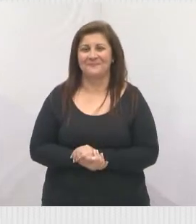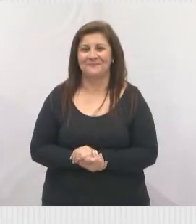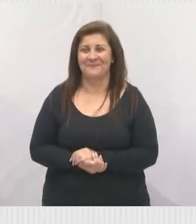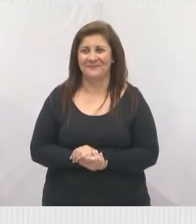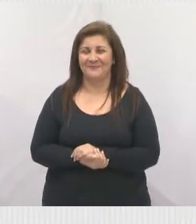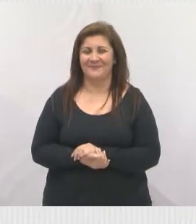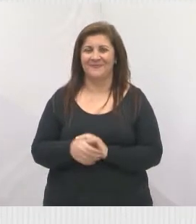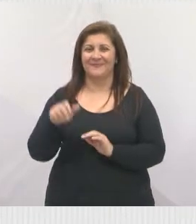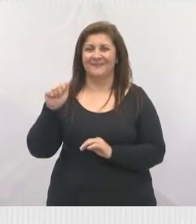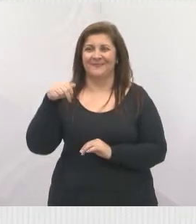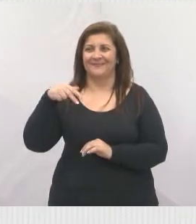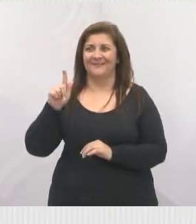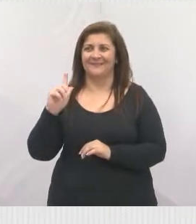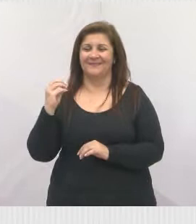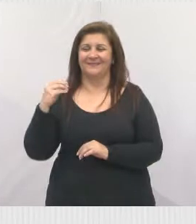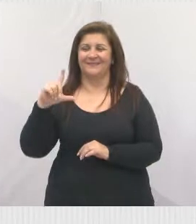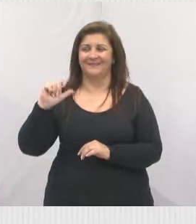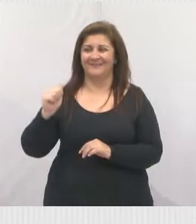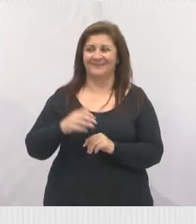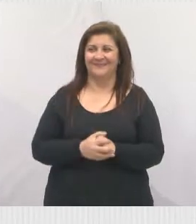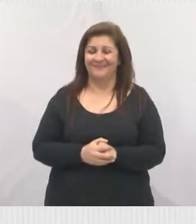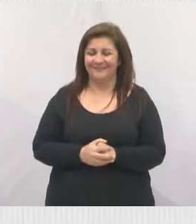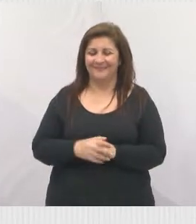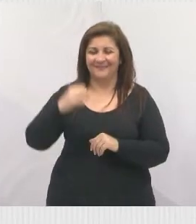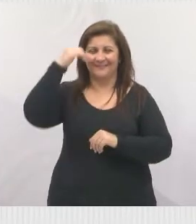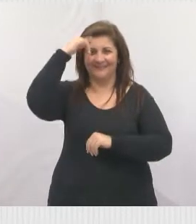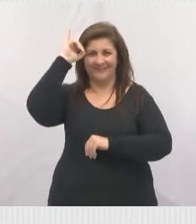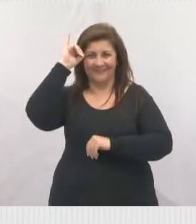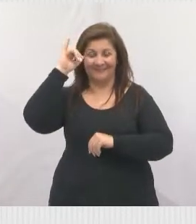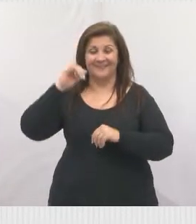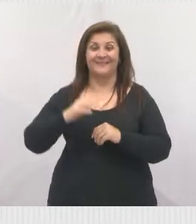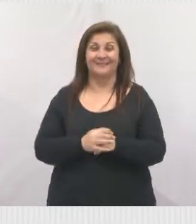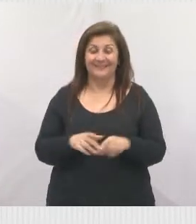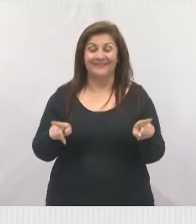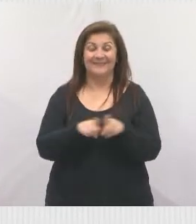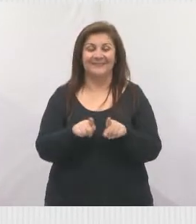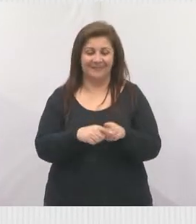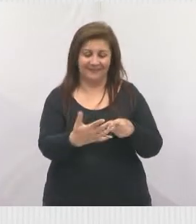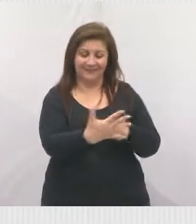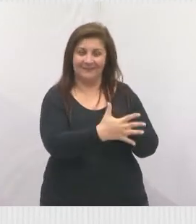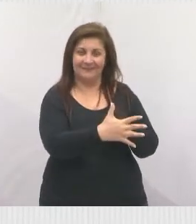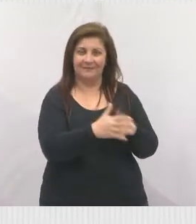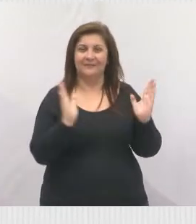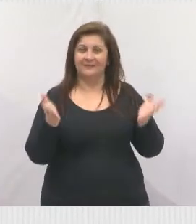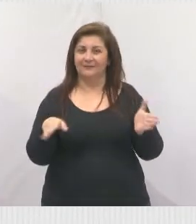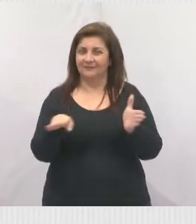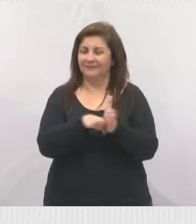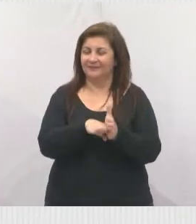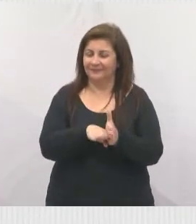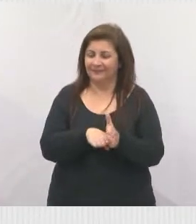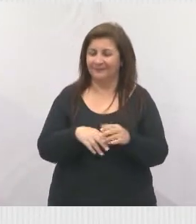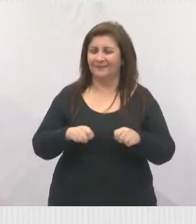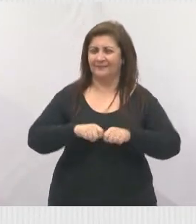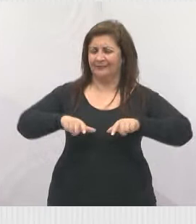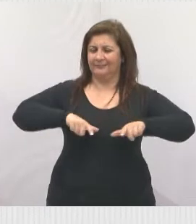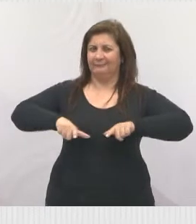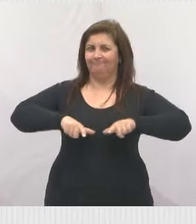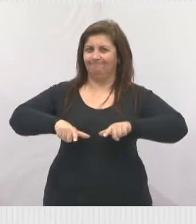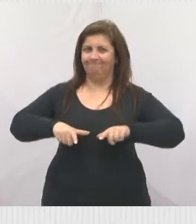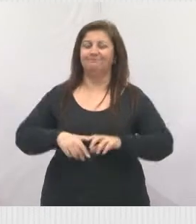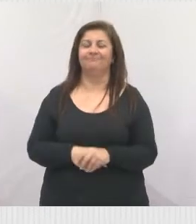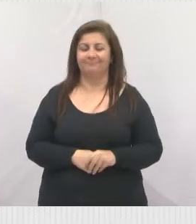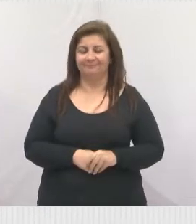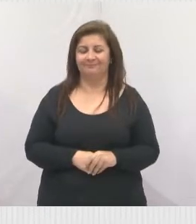Angola de baixo, ali da Fazenda Harmonia, a gente esteve essa semana lá, e as máquinas estão ali trabalhando, fazendo grande serviço ali